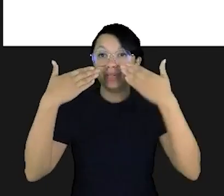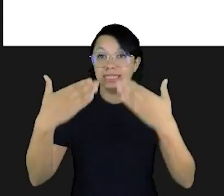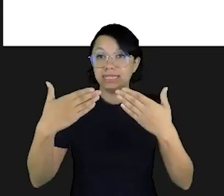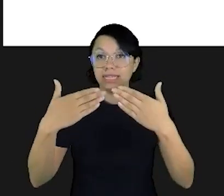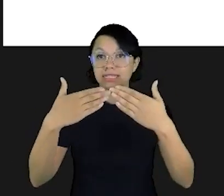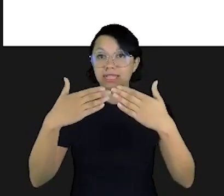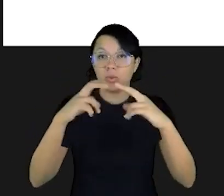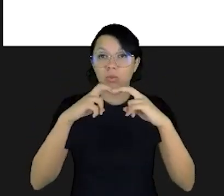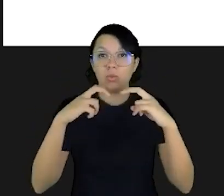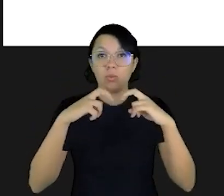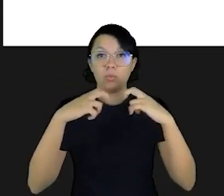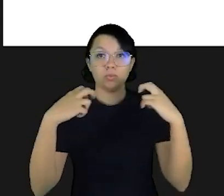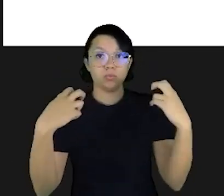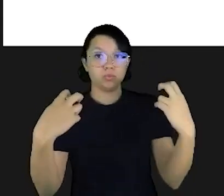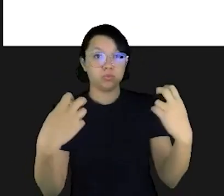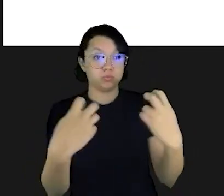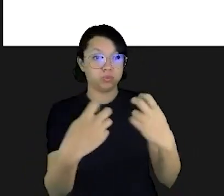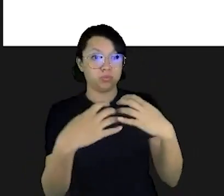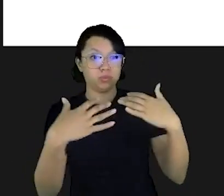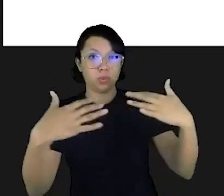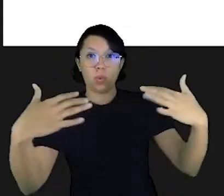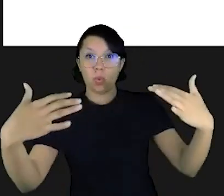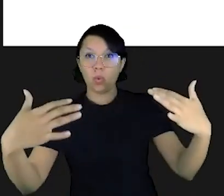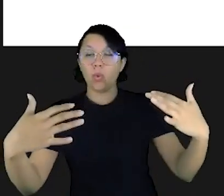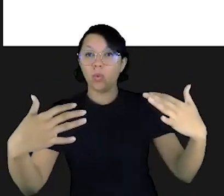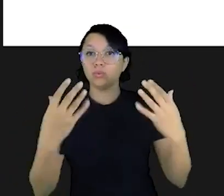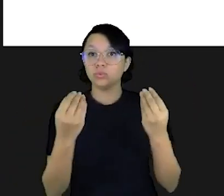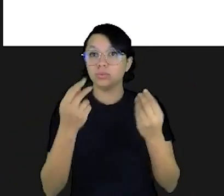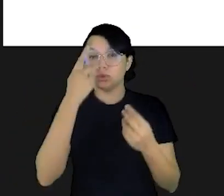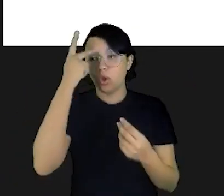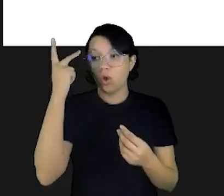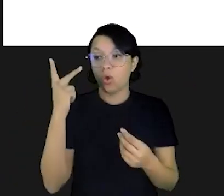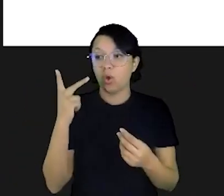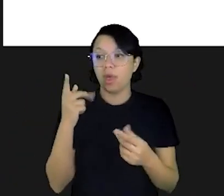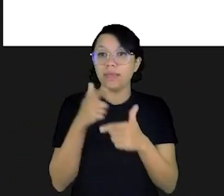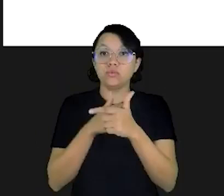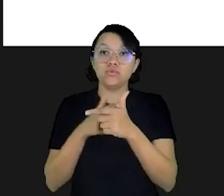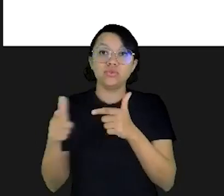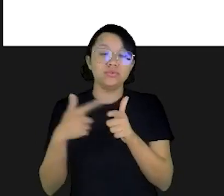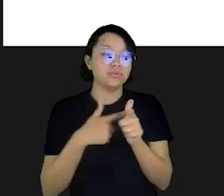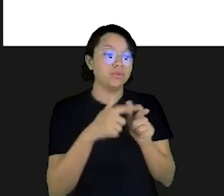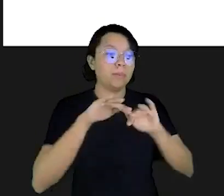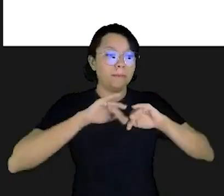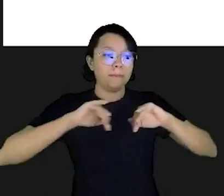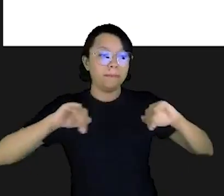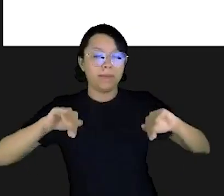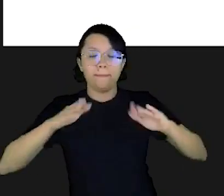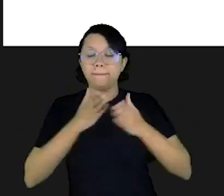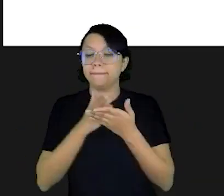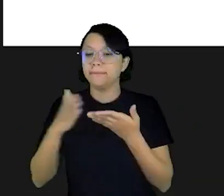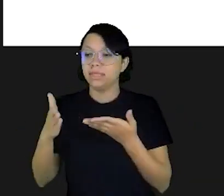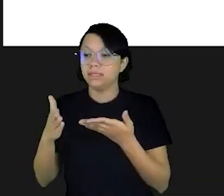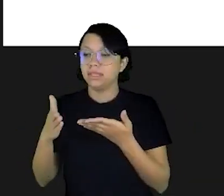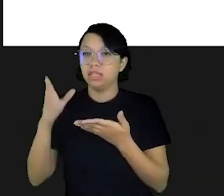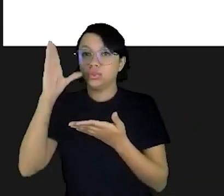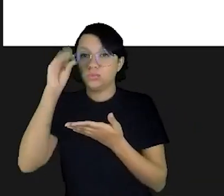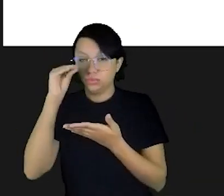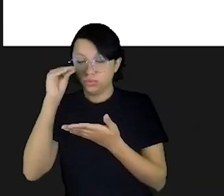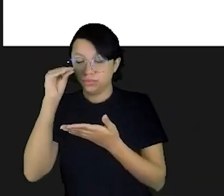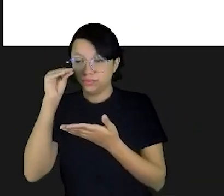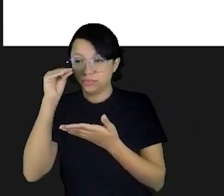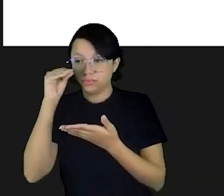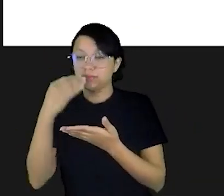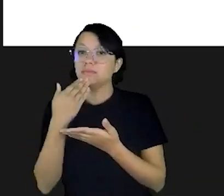no auditório presencial, especialmente quando é com um número grande de pessoas. Eu divido o auditório no meio, deixo metade do auditório com o olho